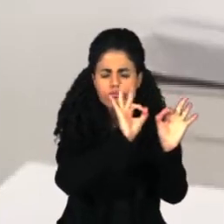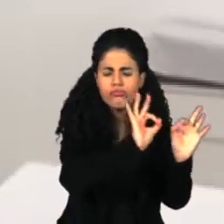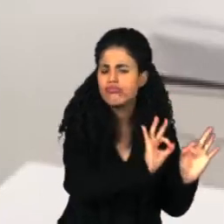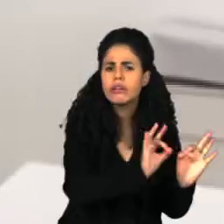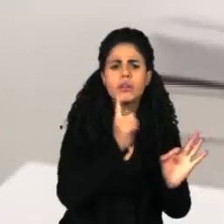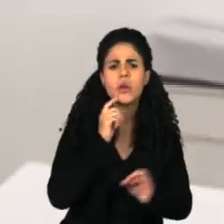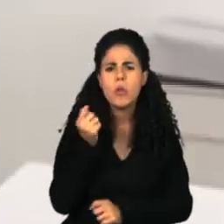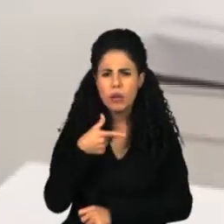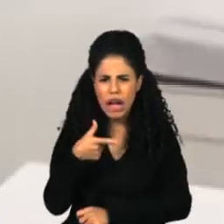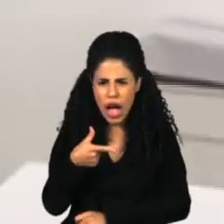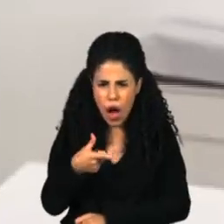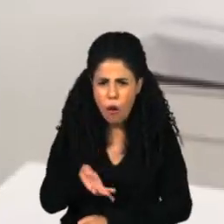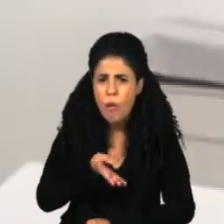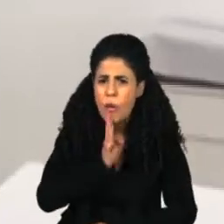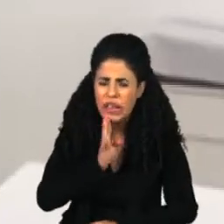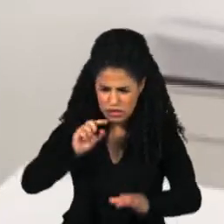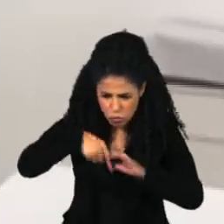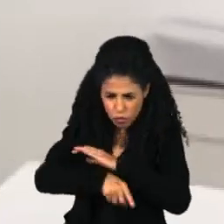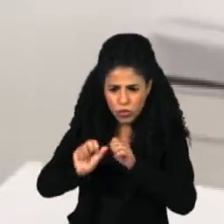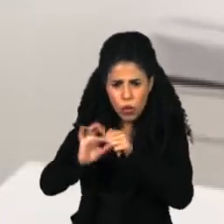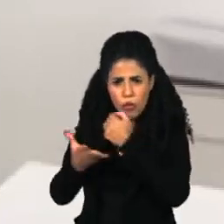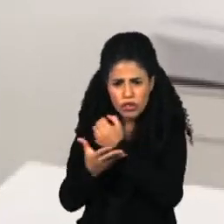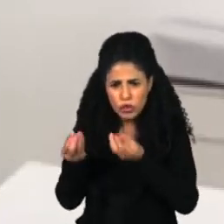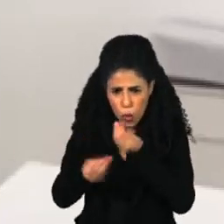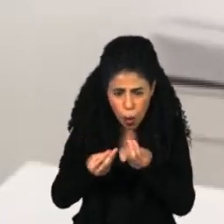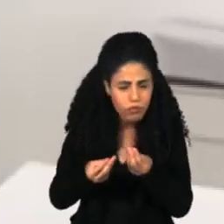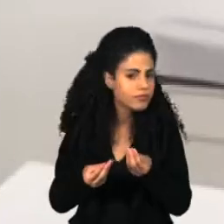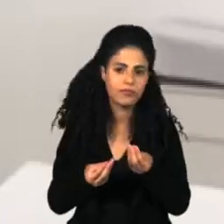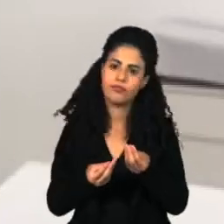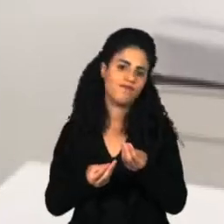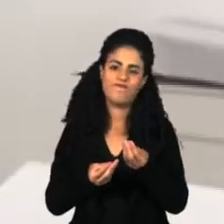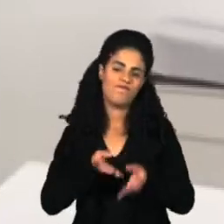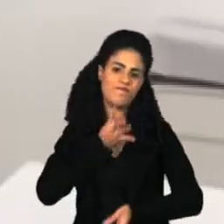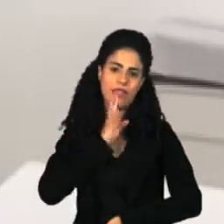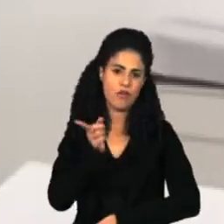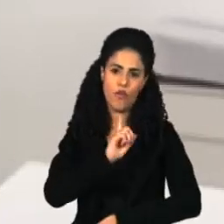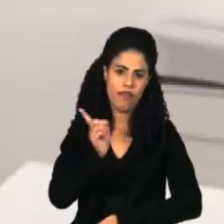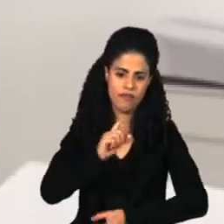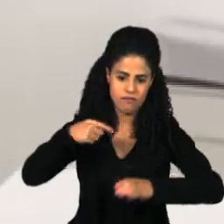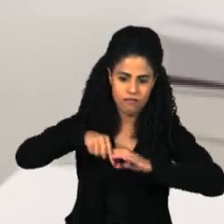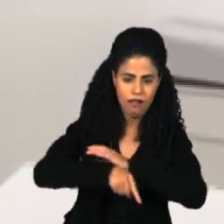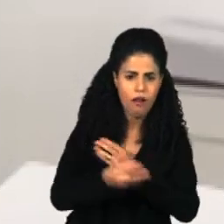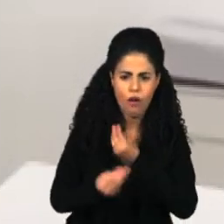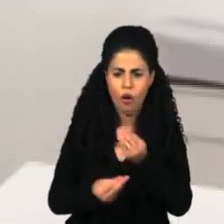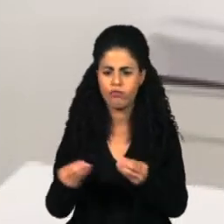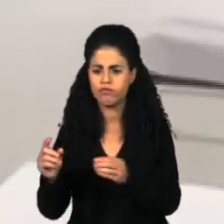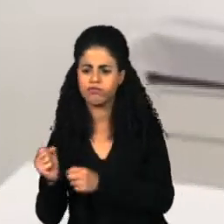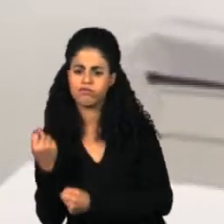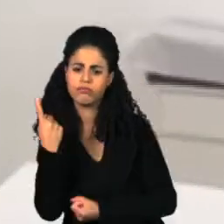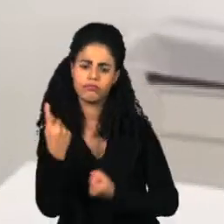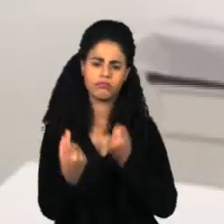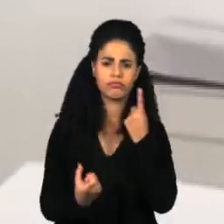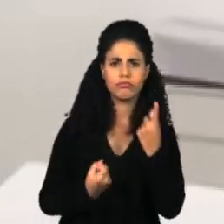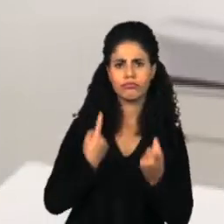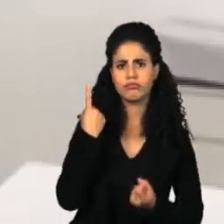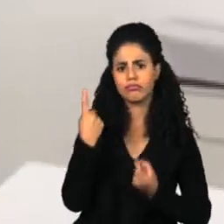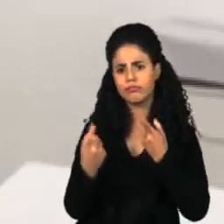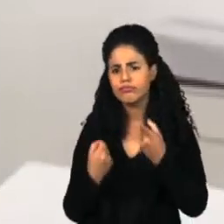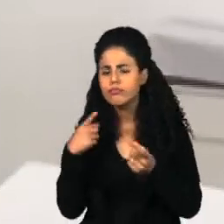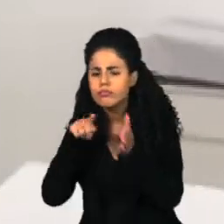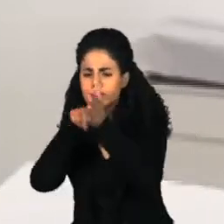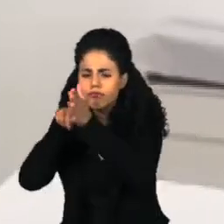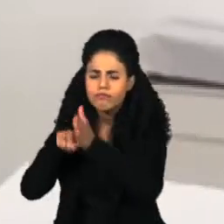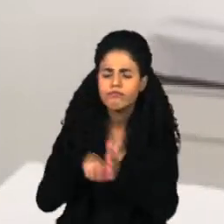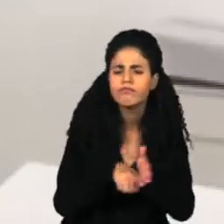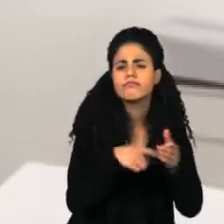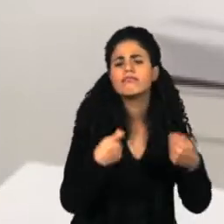gente conheça profundamente. Os dados ainda são incipientes, podem estar associados com a persistência do vírus em pequenas quantidades,